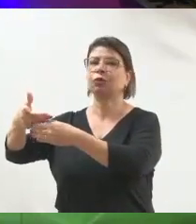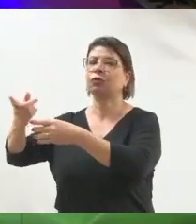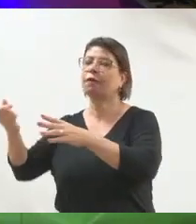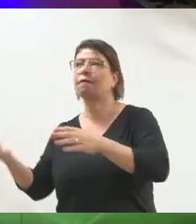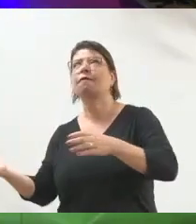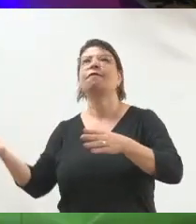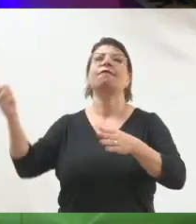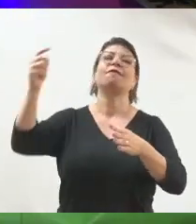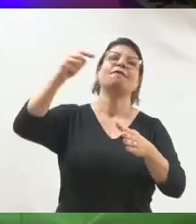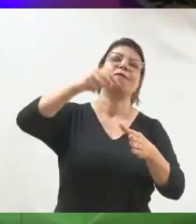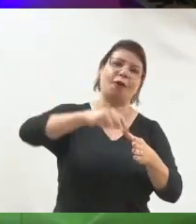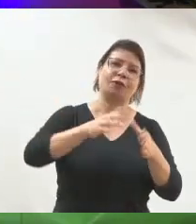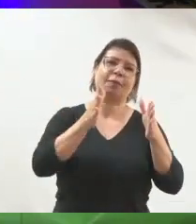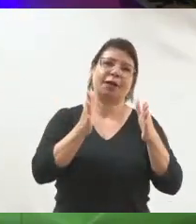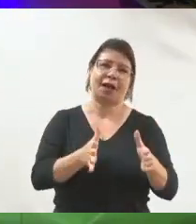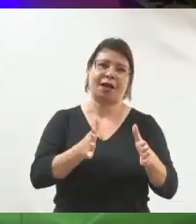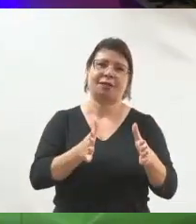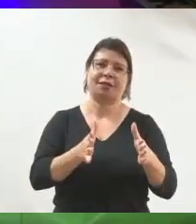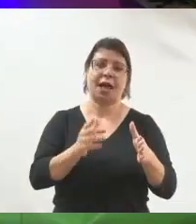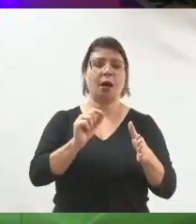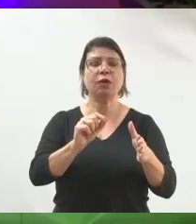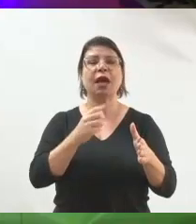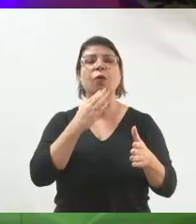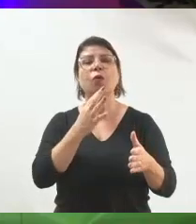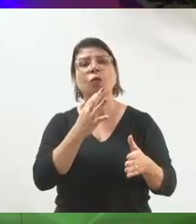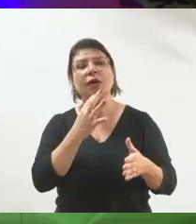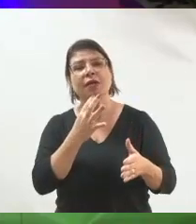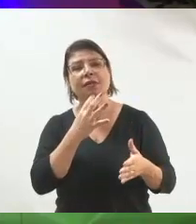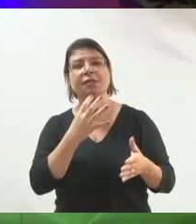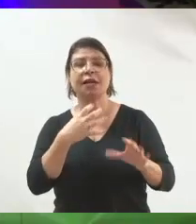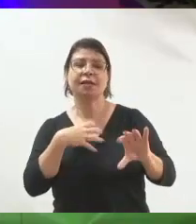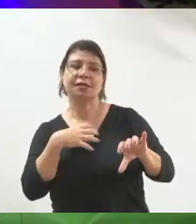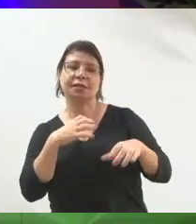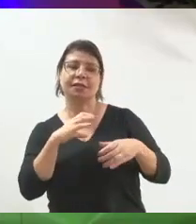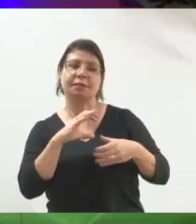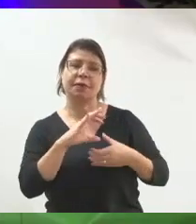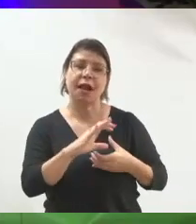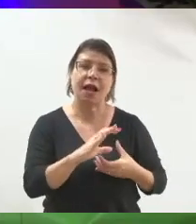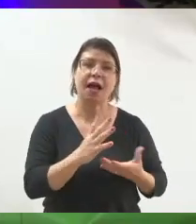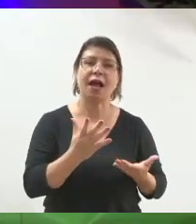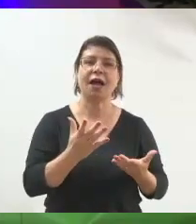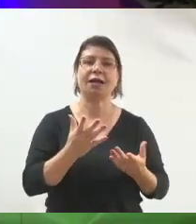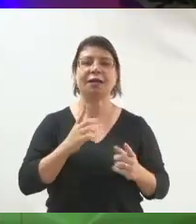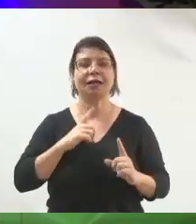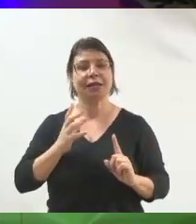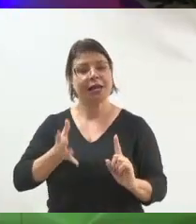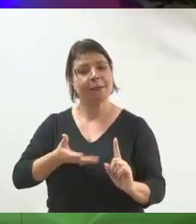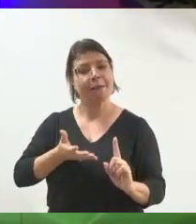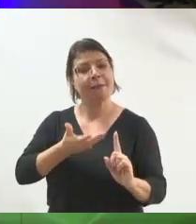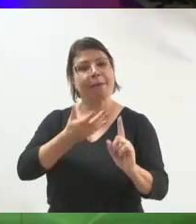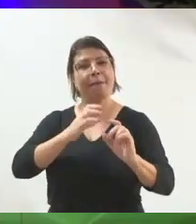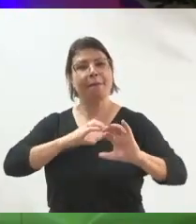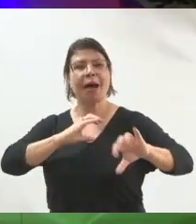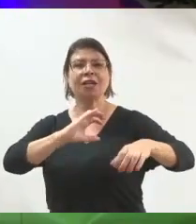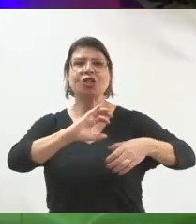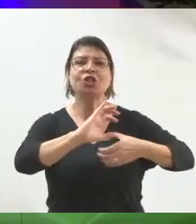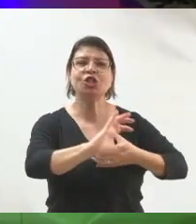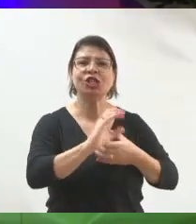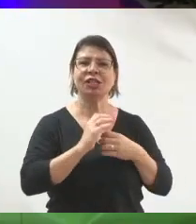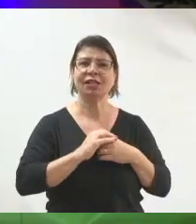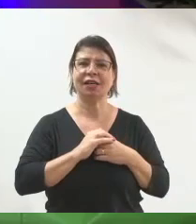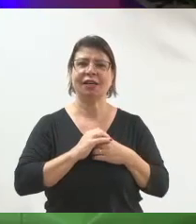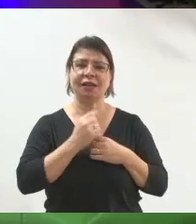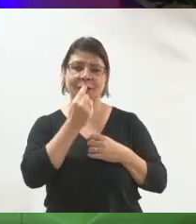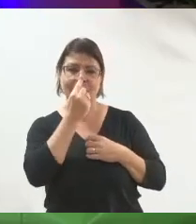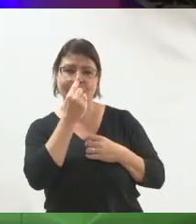para a etapa de sensibilização. O que é a etapa de sensibilização? É quando eu gero empatia com a pessoa que está do